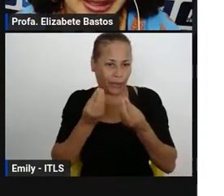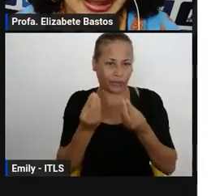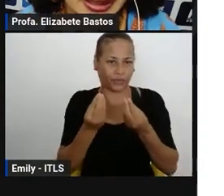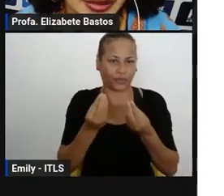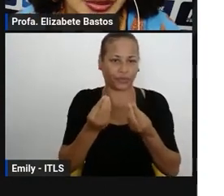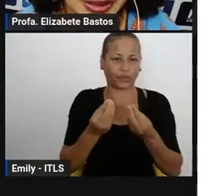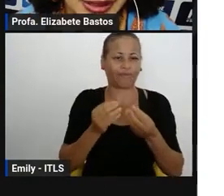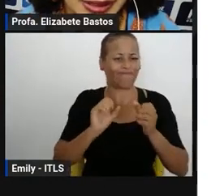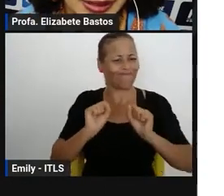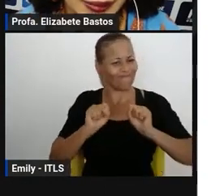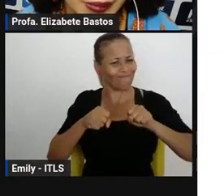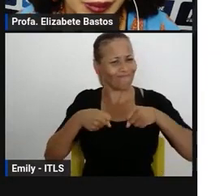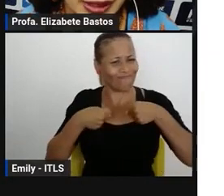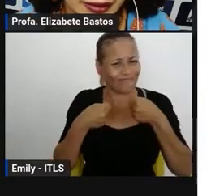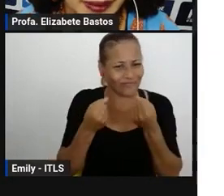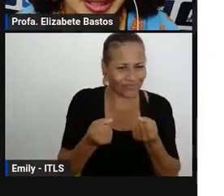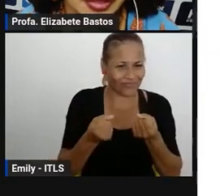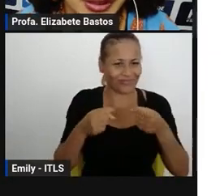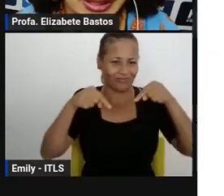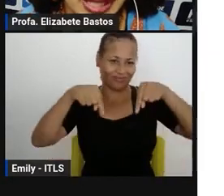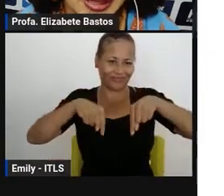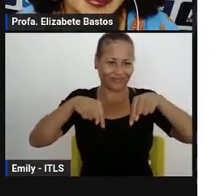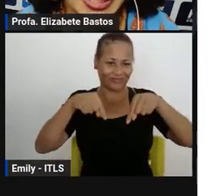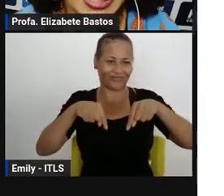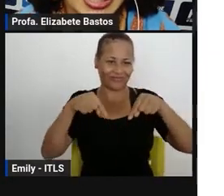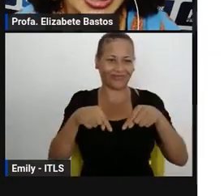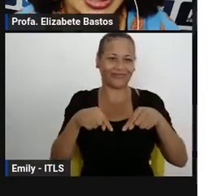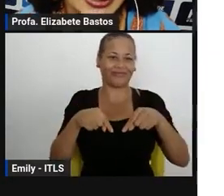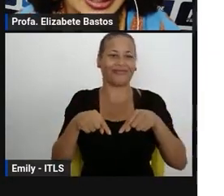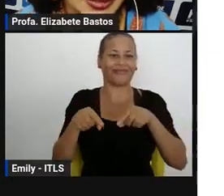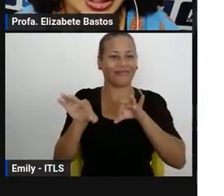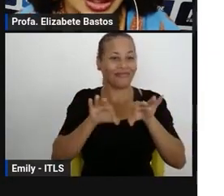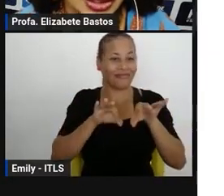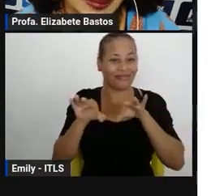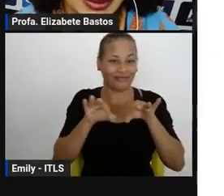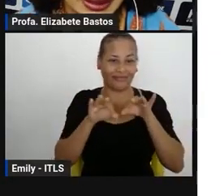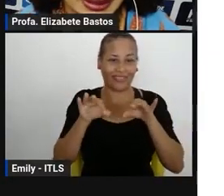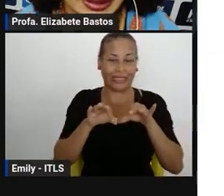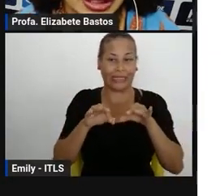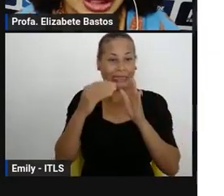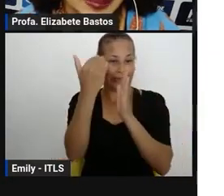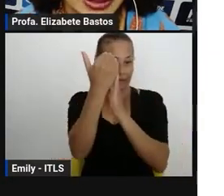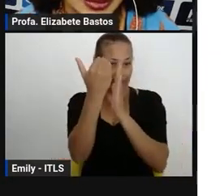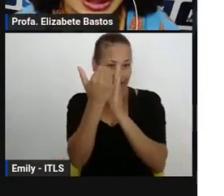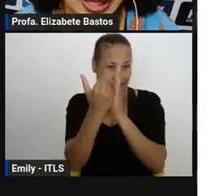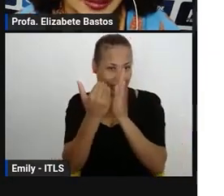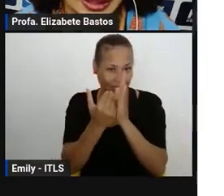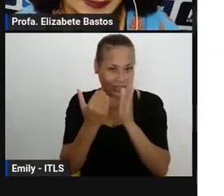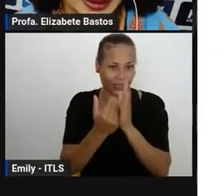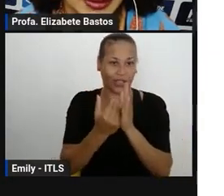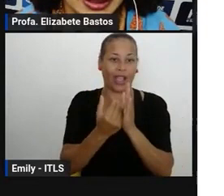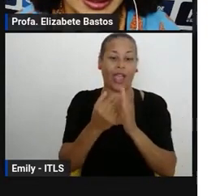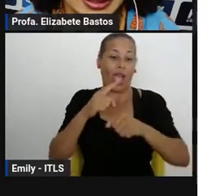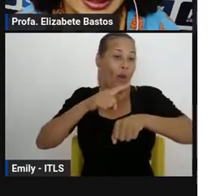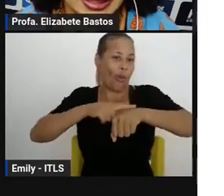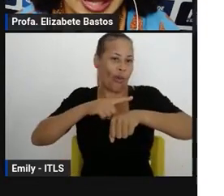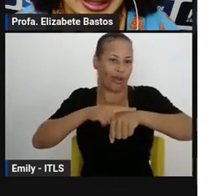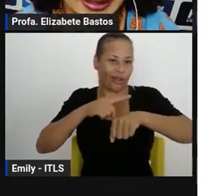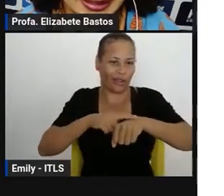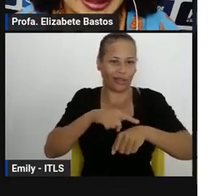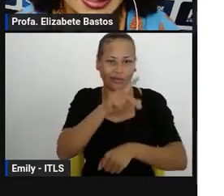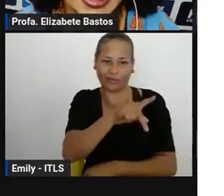que aqui, e o 6 e o 4, para reforçar, que as orientações que nós demos aqui da distribuição de carga horária para os anos